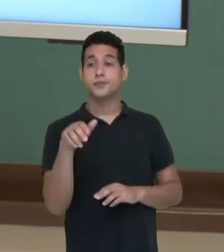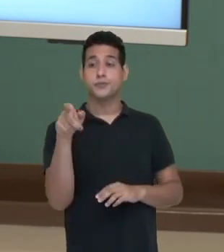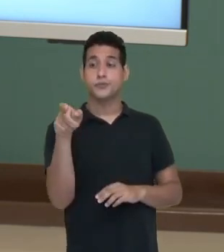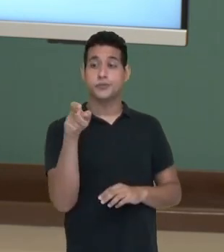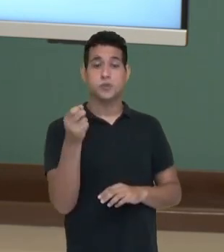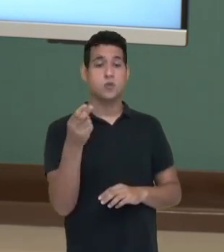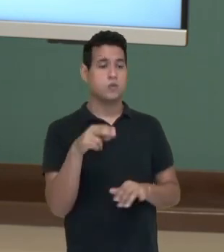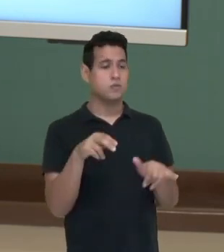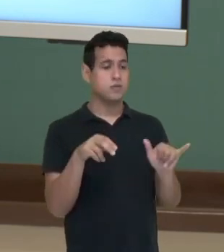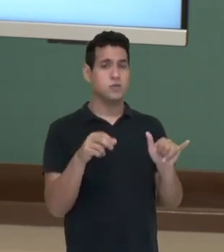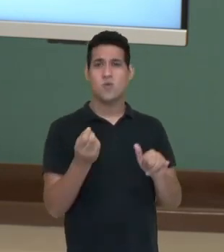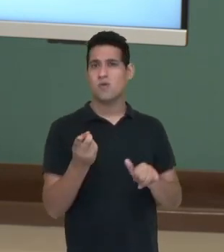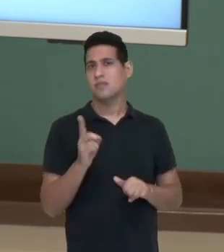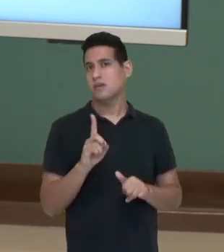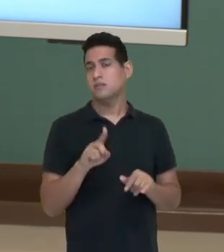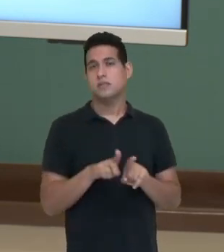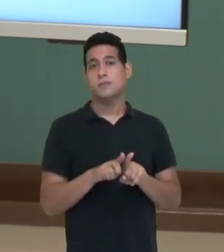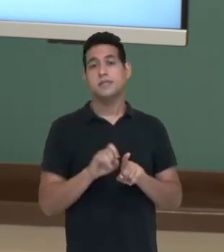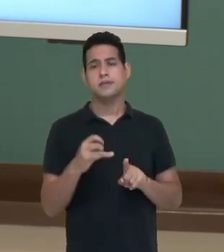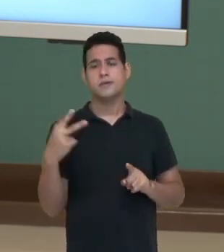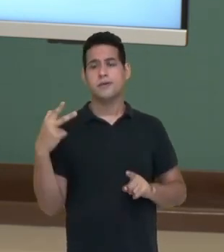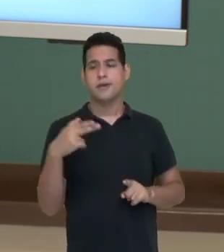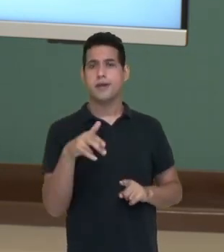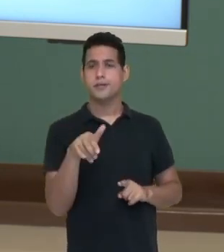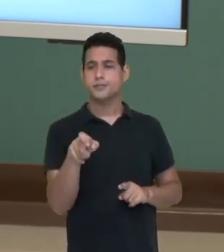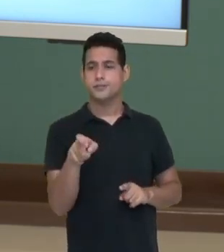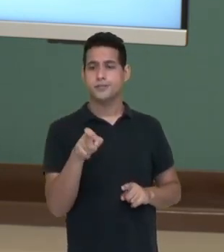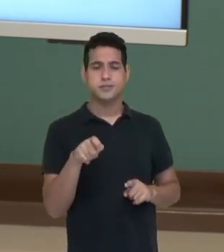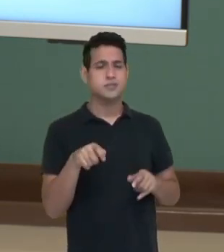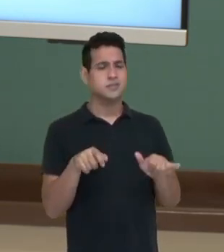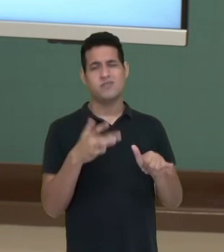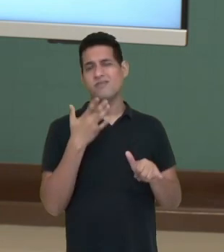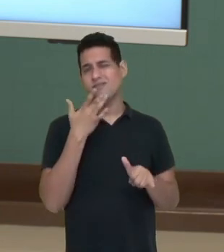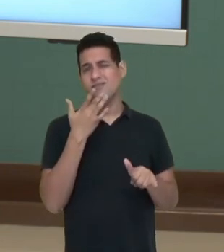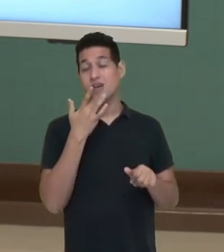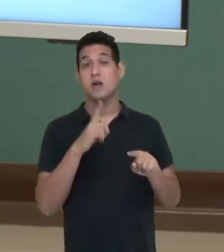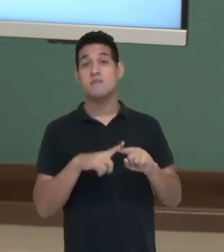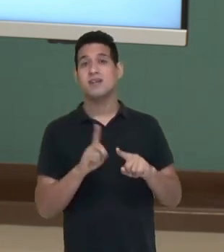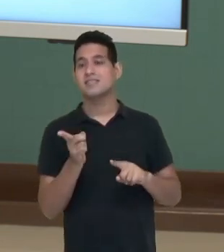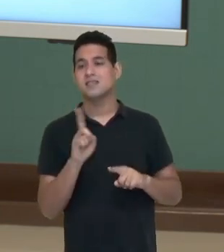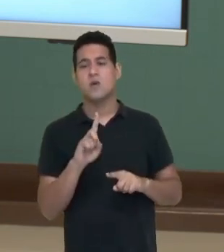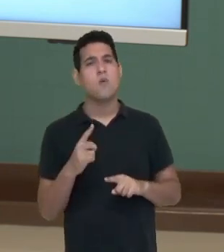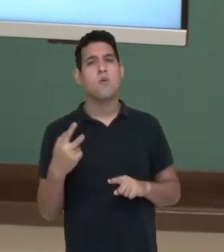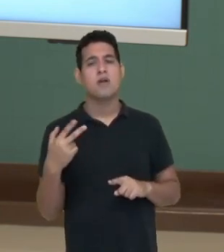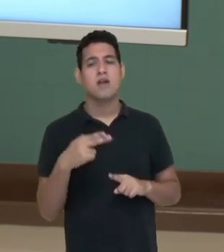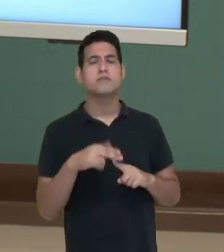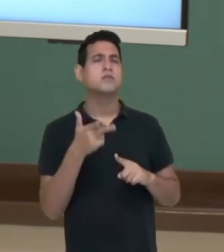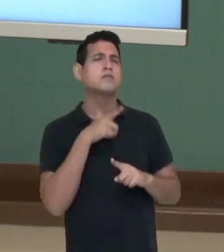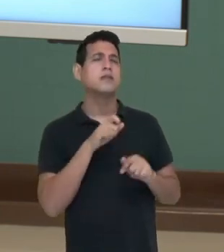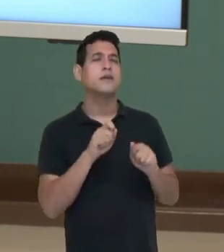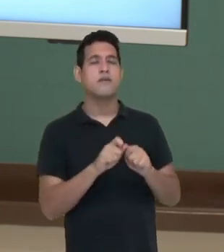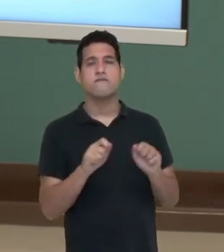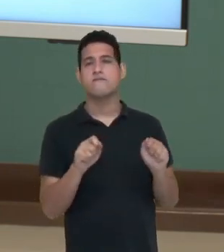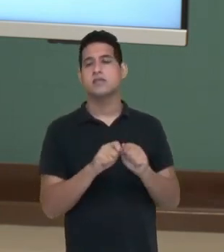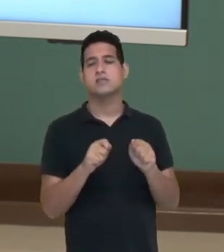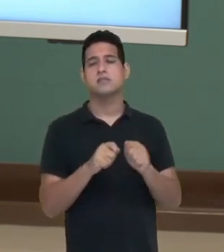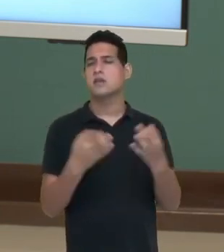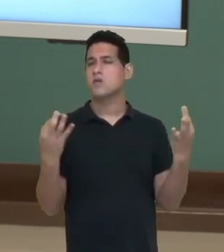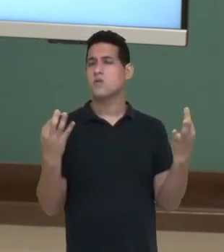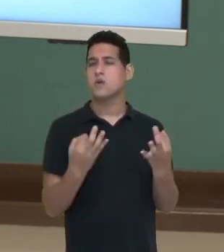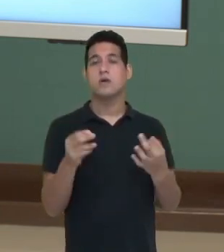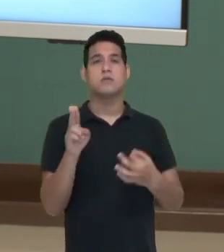x e y ou não. Se cortar no eixo x e y, fica mais fácil. Mas se não cortar, você consegue do mesmo jeito,